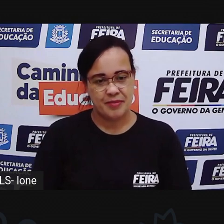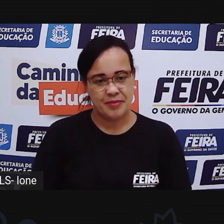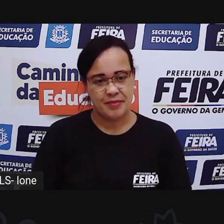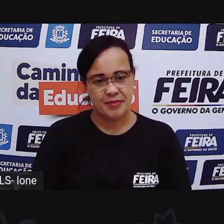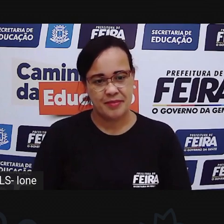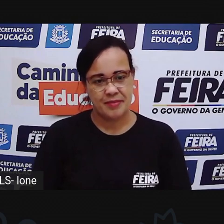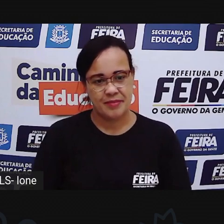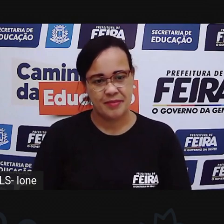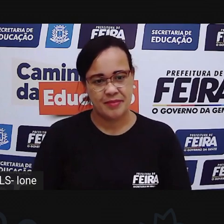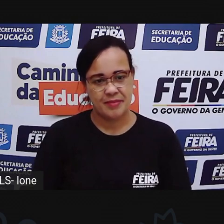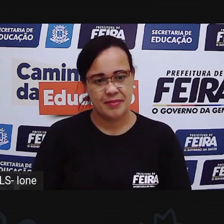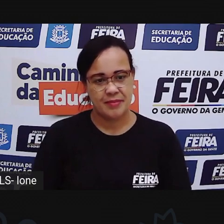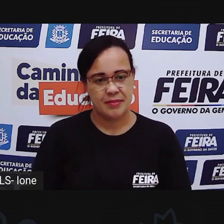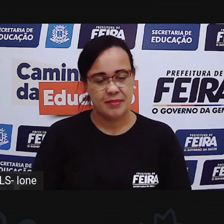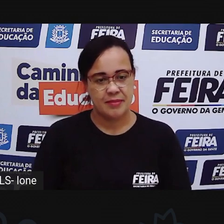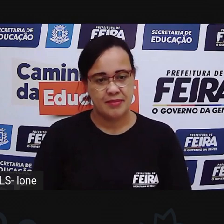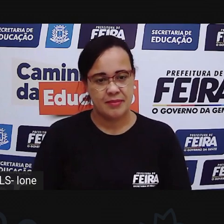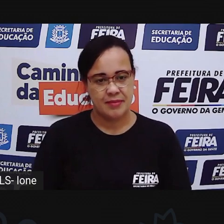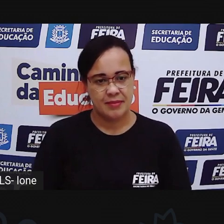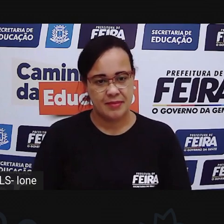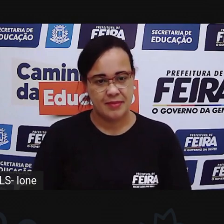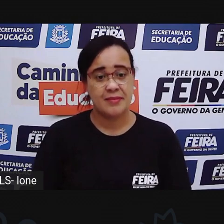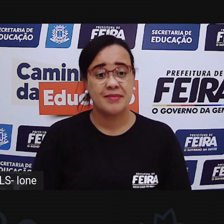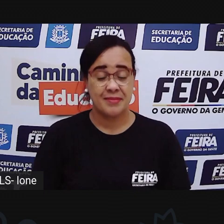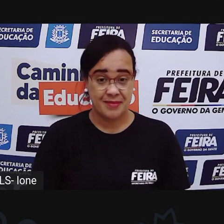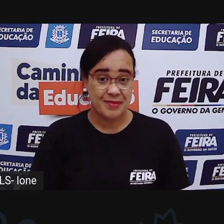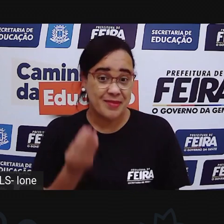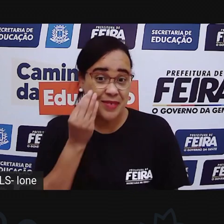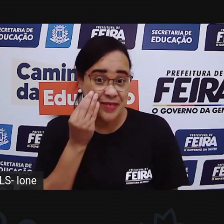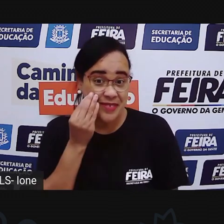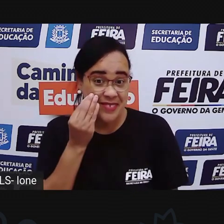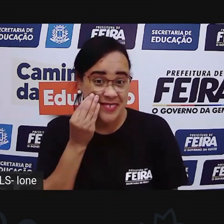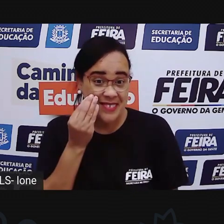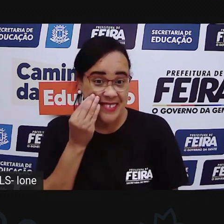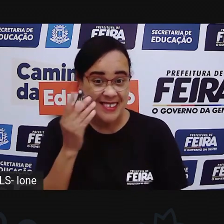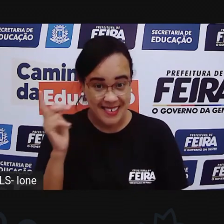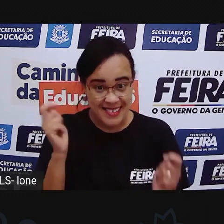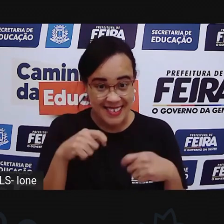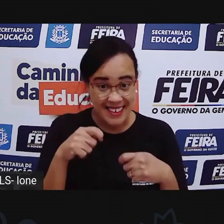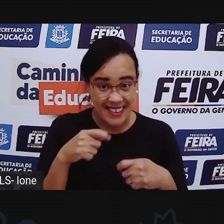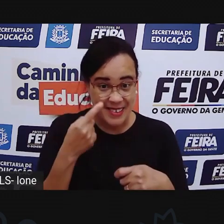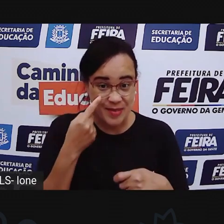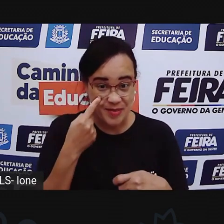Ó, ela vai levantar aqui e vai testar. Será que vai dar certo? Bora ver?